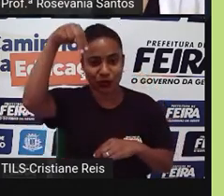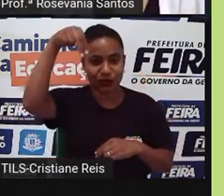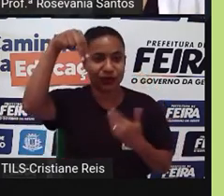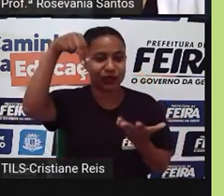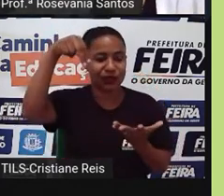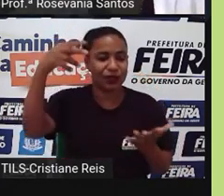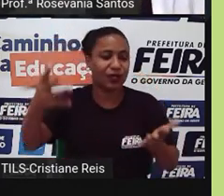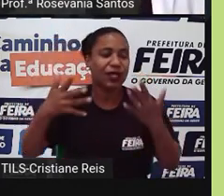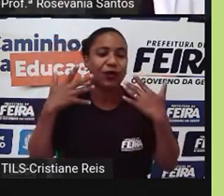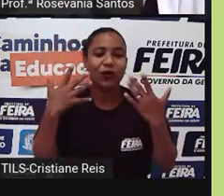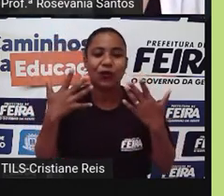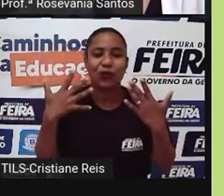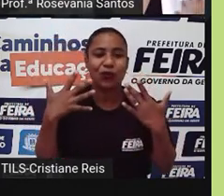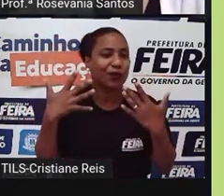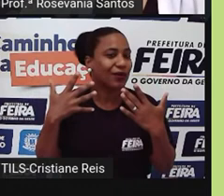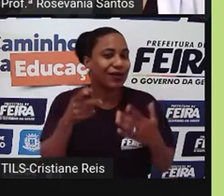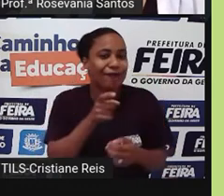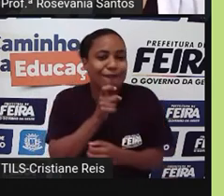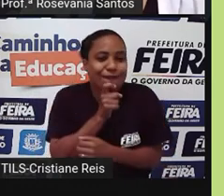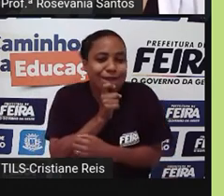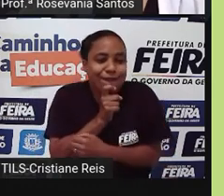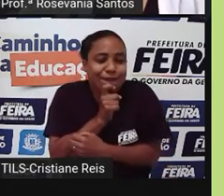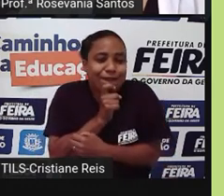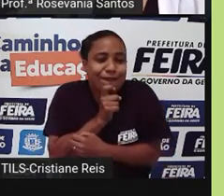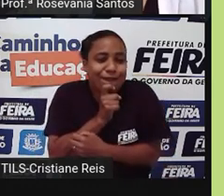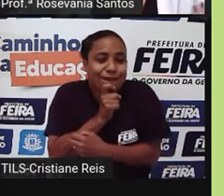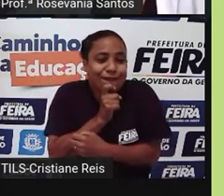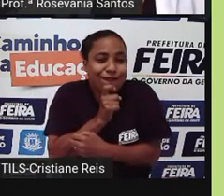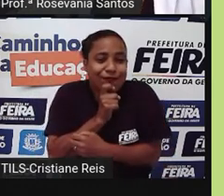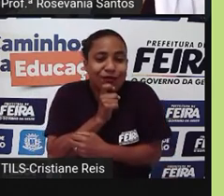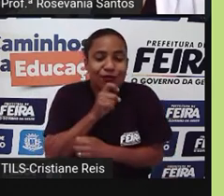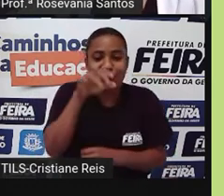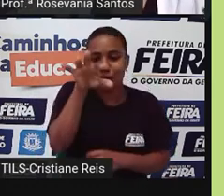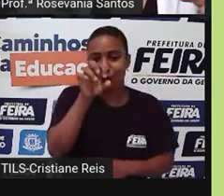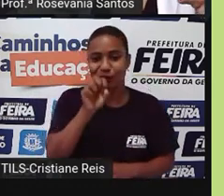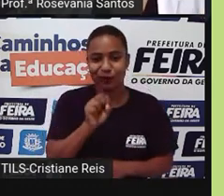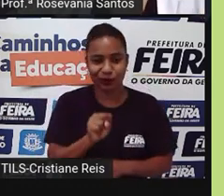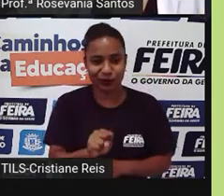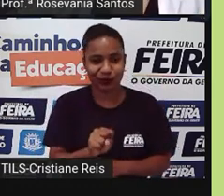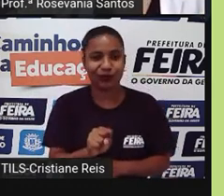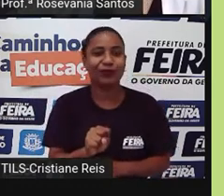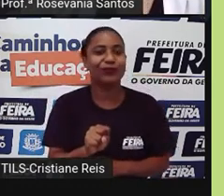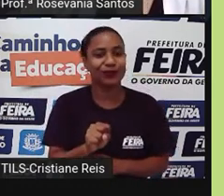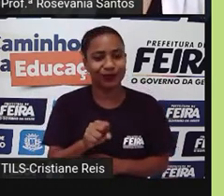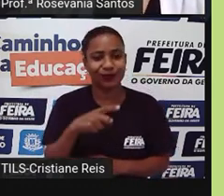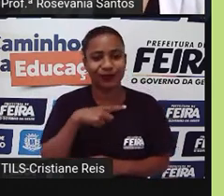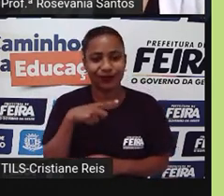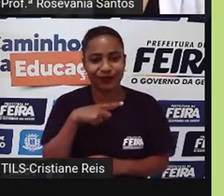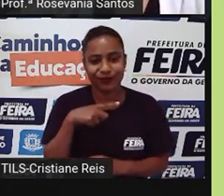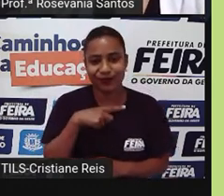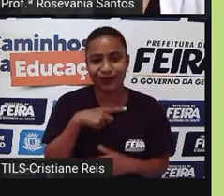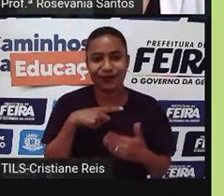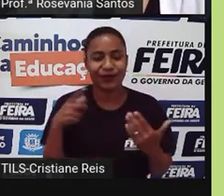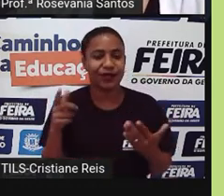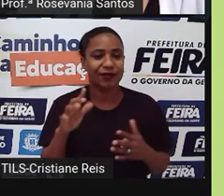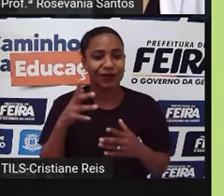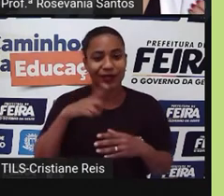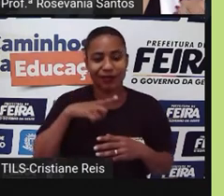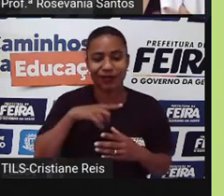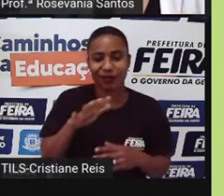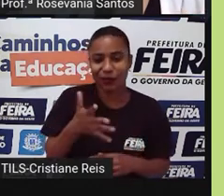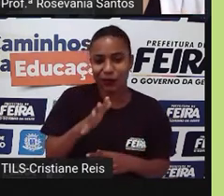climas mais frios e ao sul para os climas um pouco mais amenos, né, que já pega a questão da lei, né, da zona